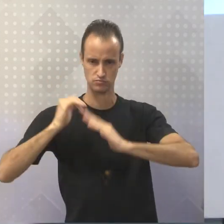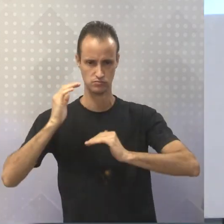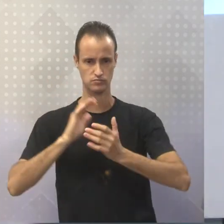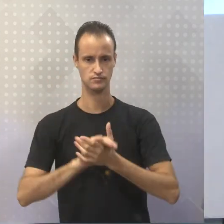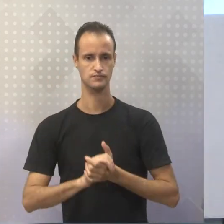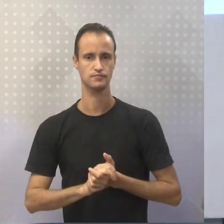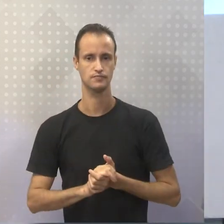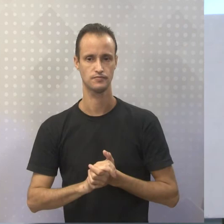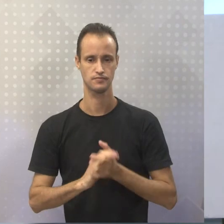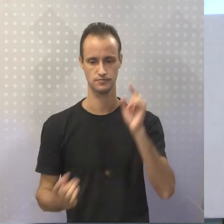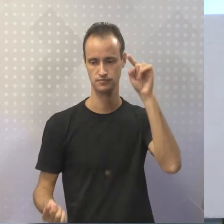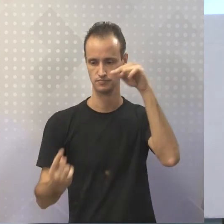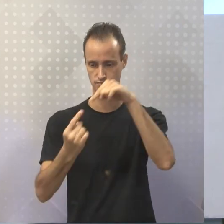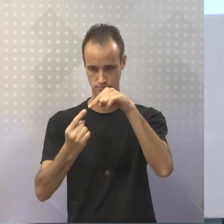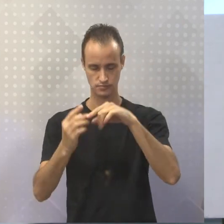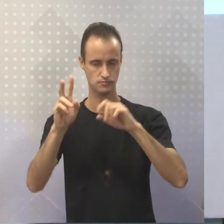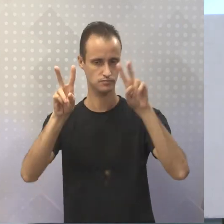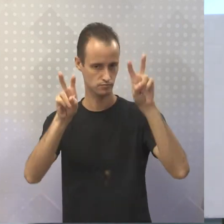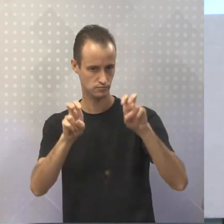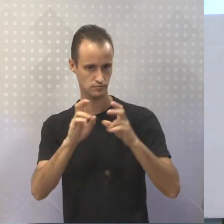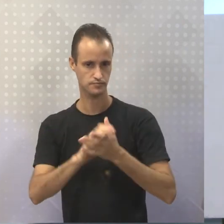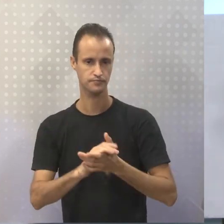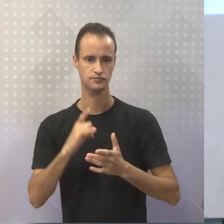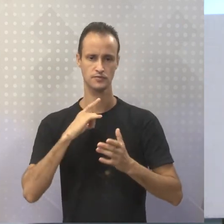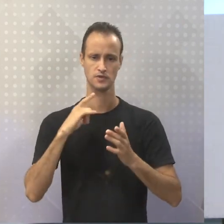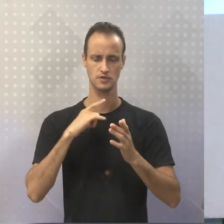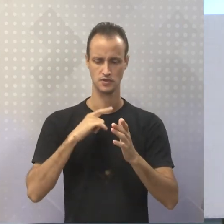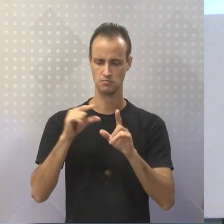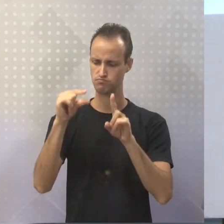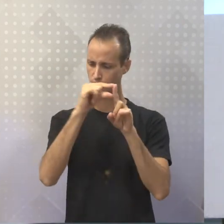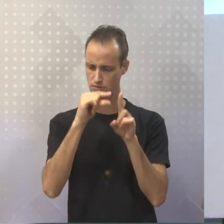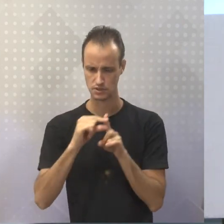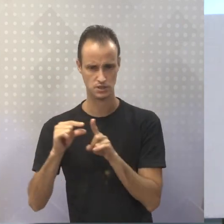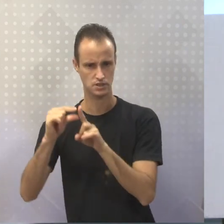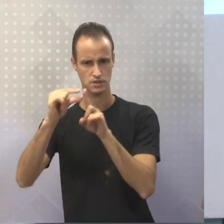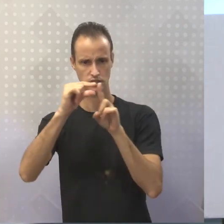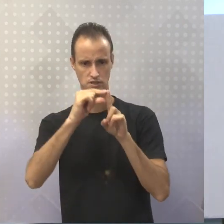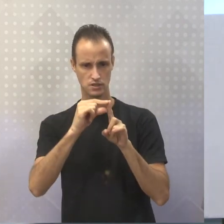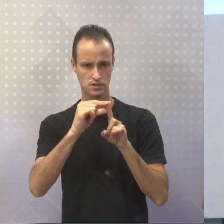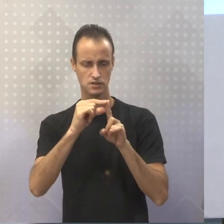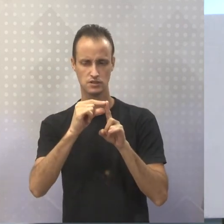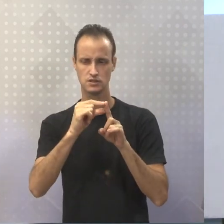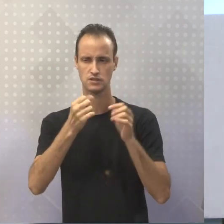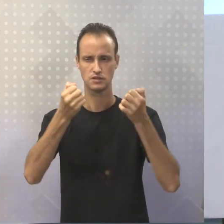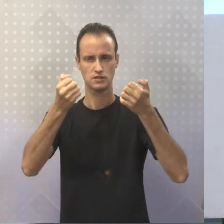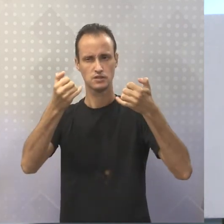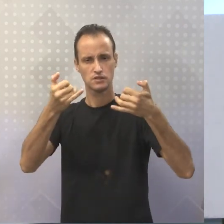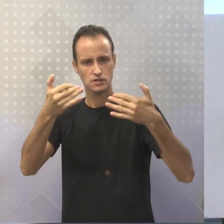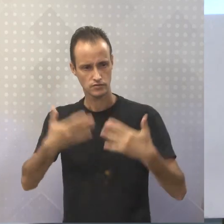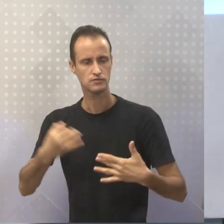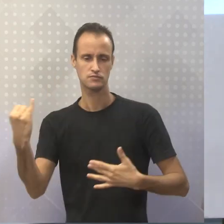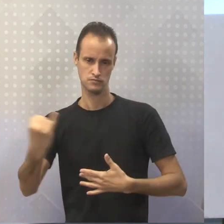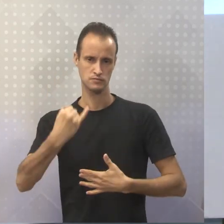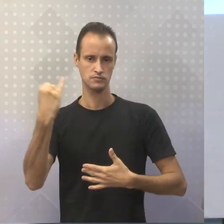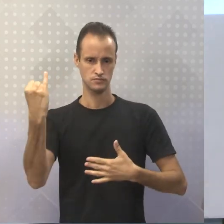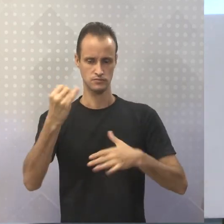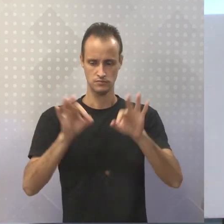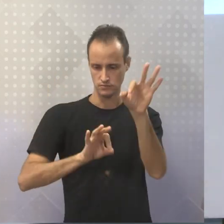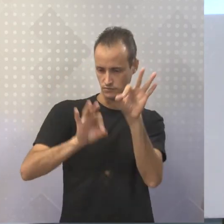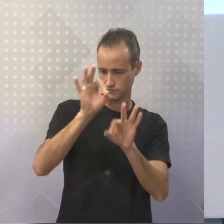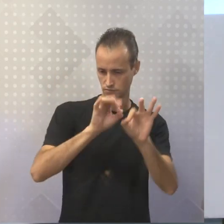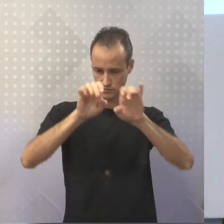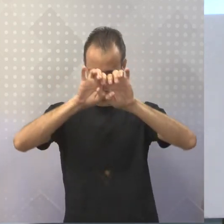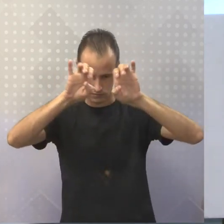aqui a gente tem todo um repertório de palavras, né? Que vão ser necessárias para